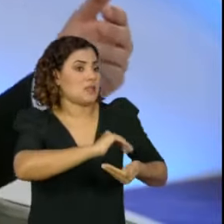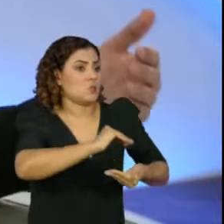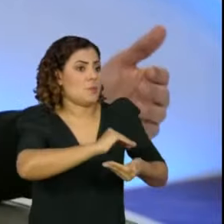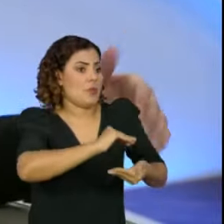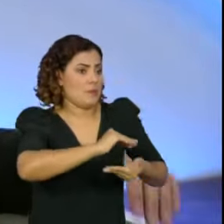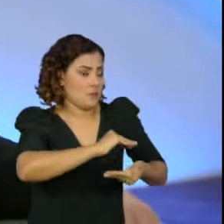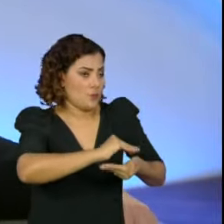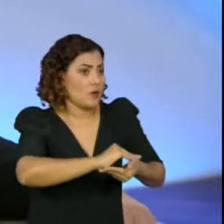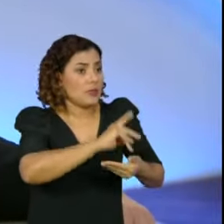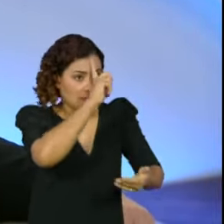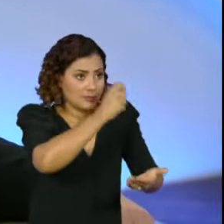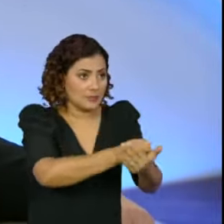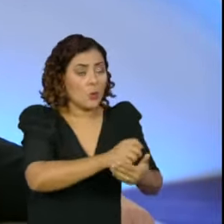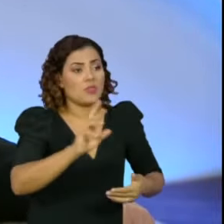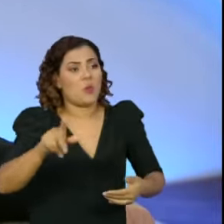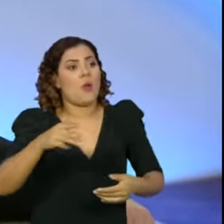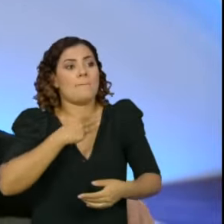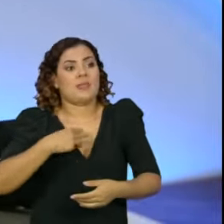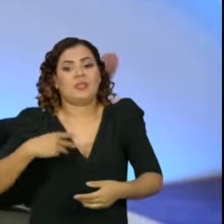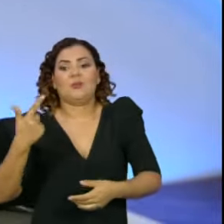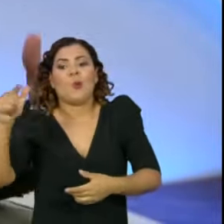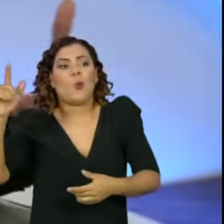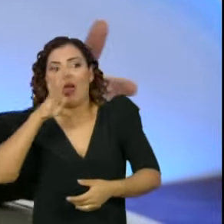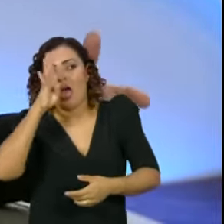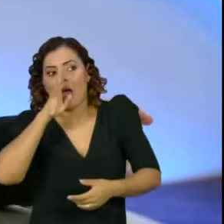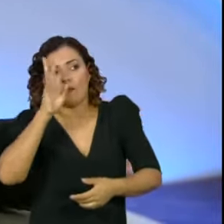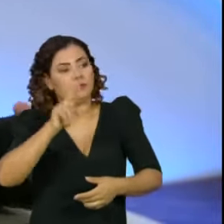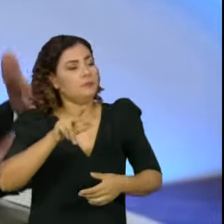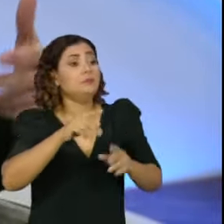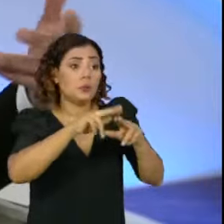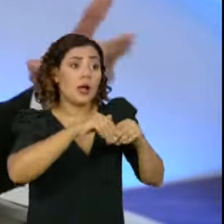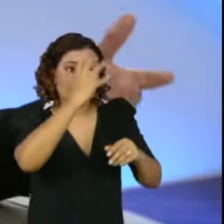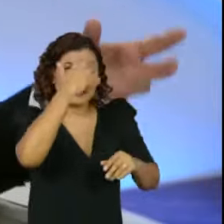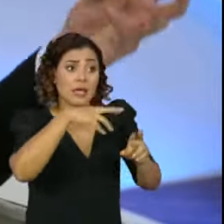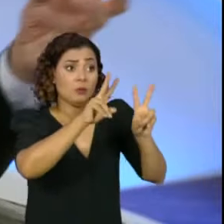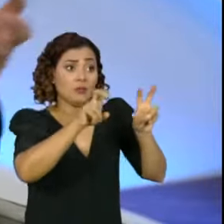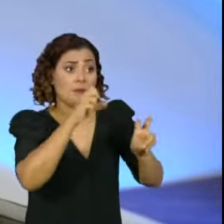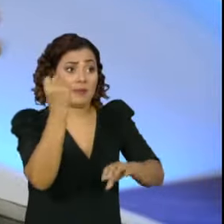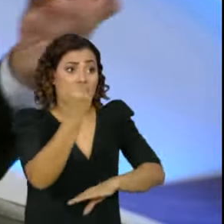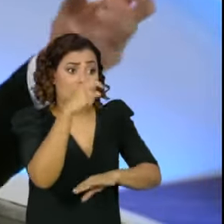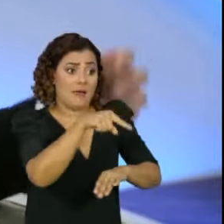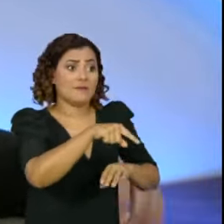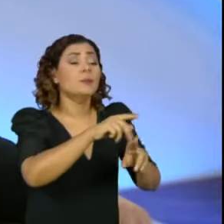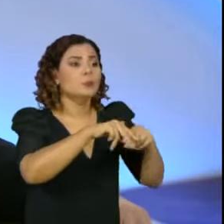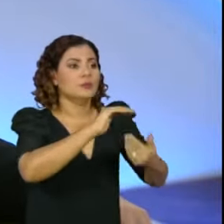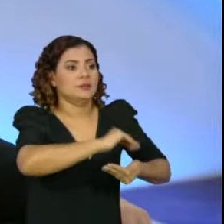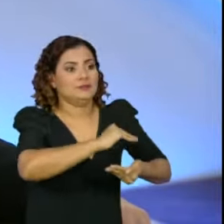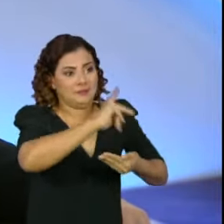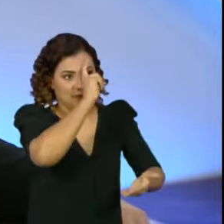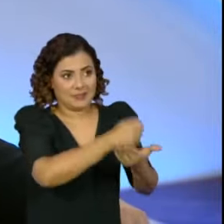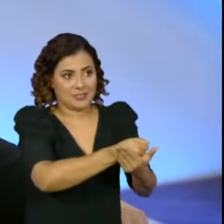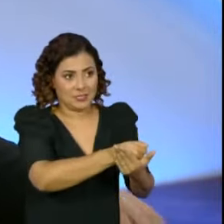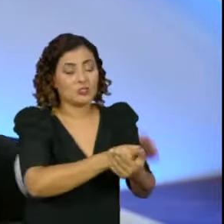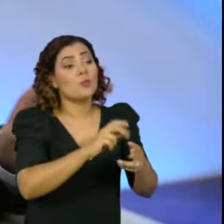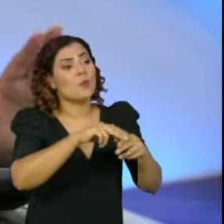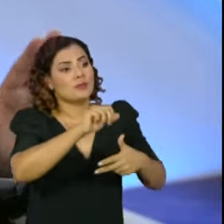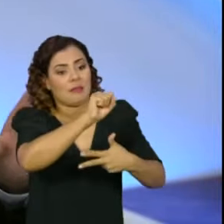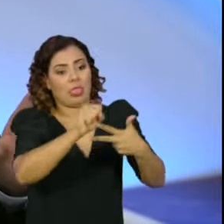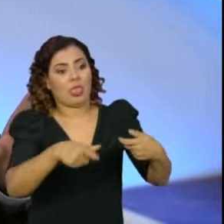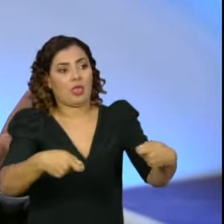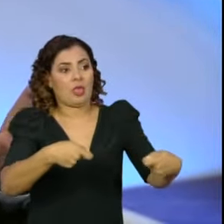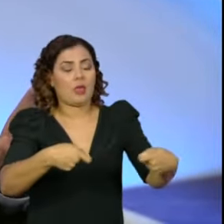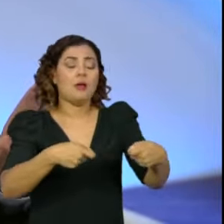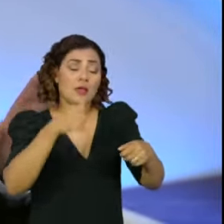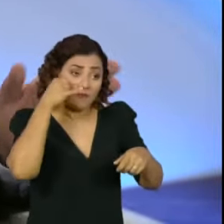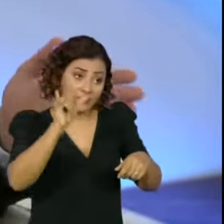Federal e não por um ministro monocraticamente, justamente pela seriedade e pela gravidade que se tem nessa relação entre poderes. E talvez